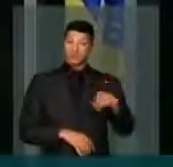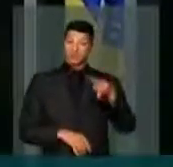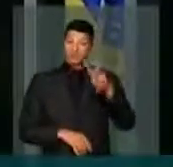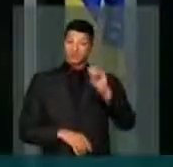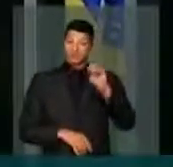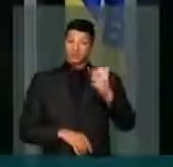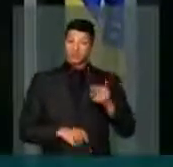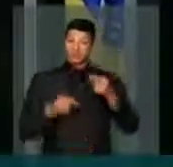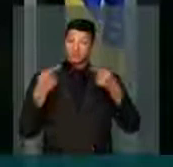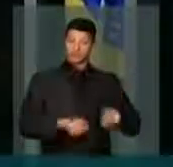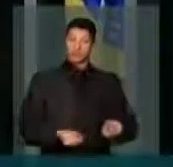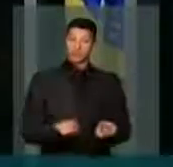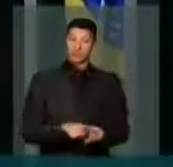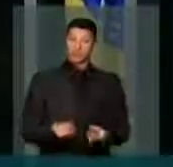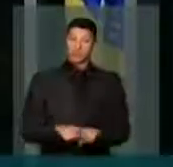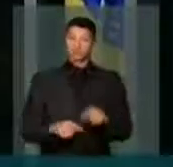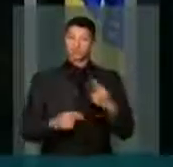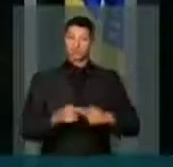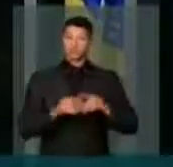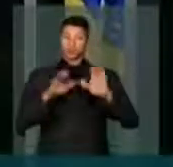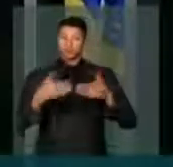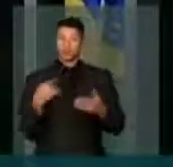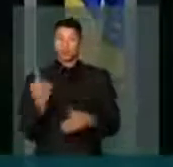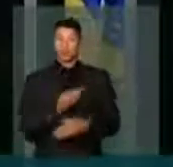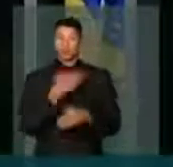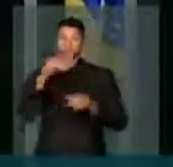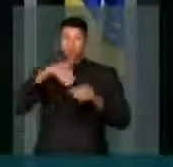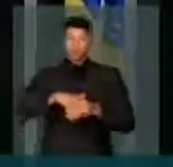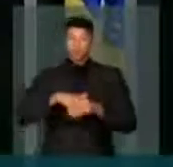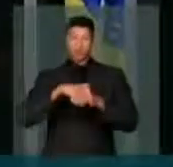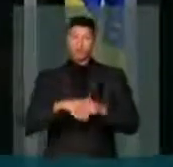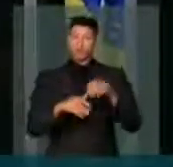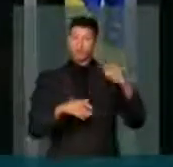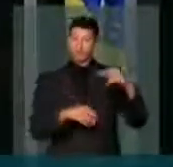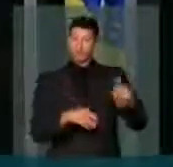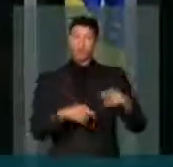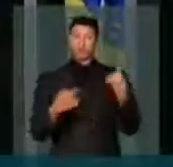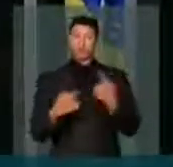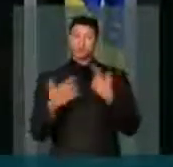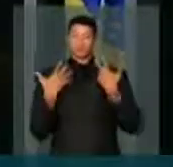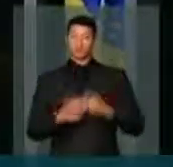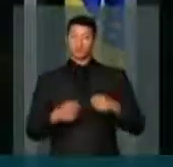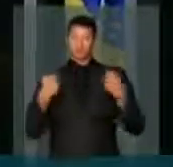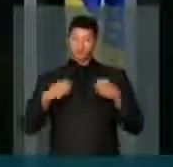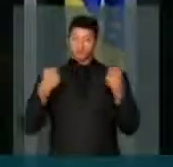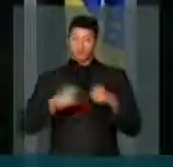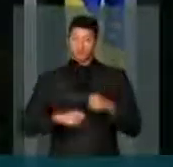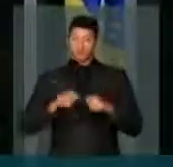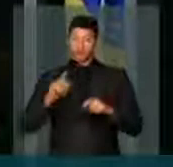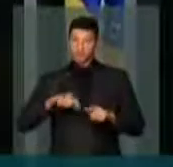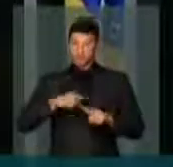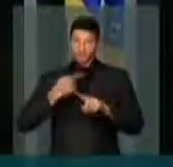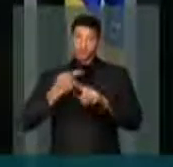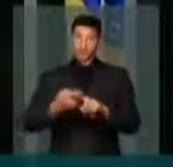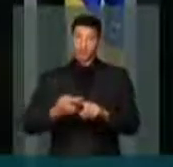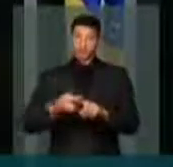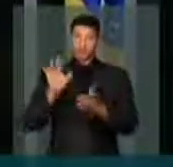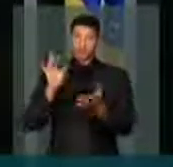um voto contrário também. Porque quando nós formos votar ali, nós vamos precisar de uma maioria